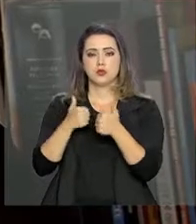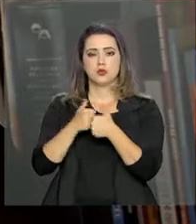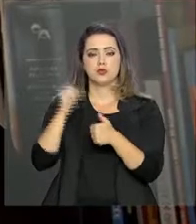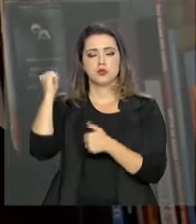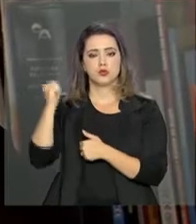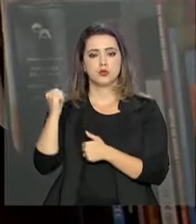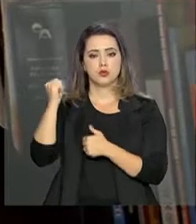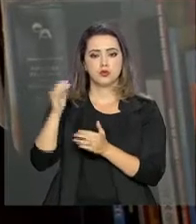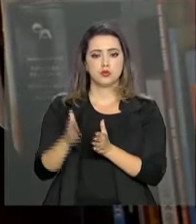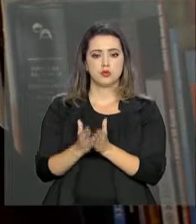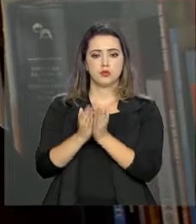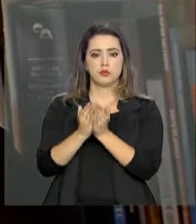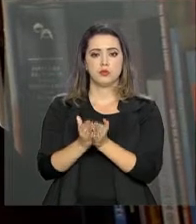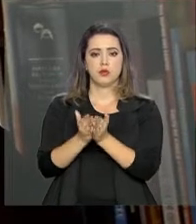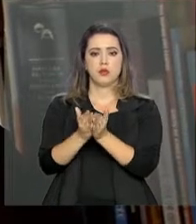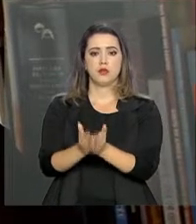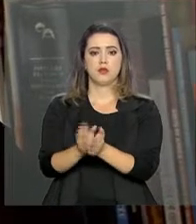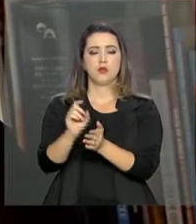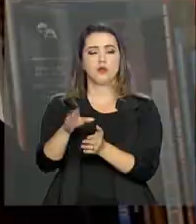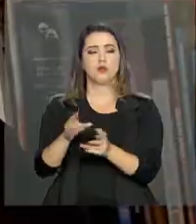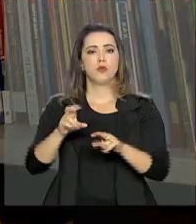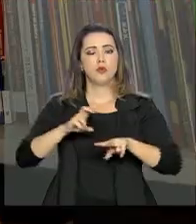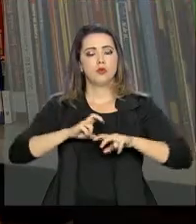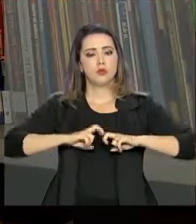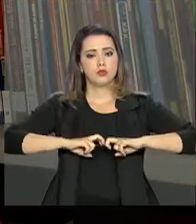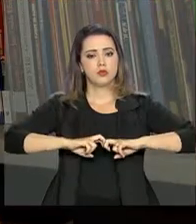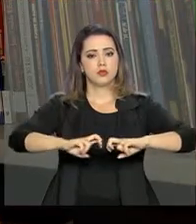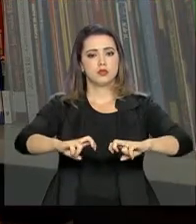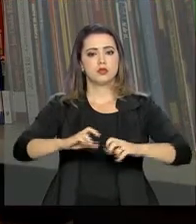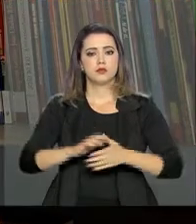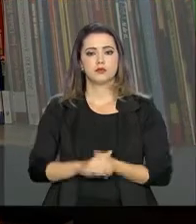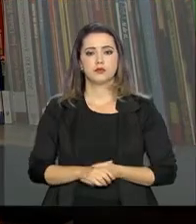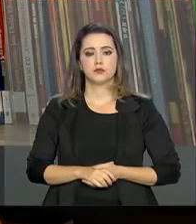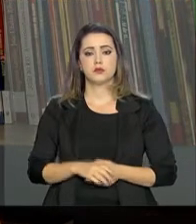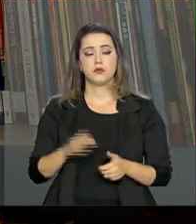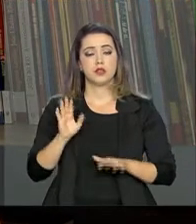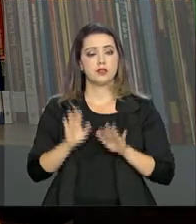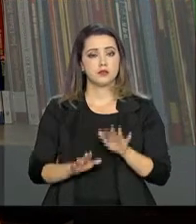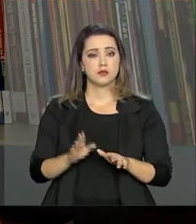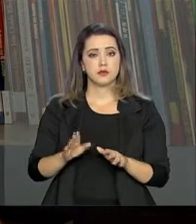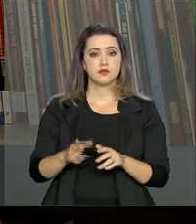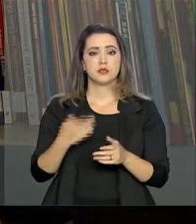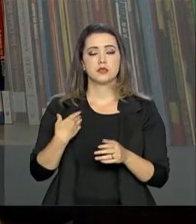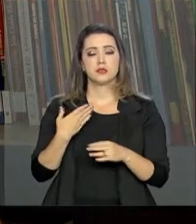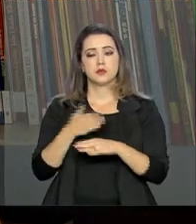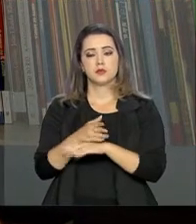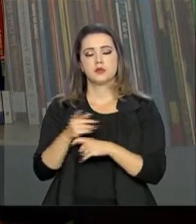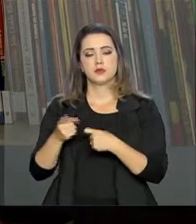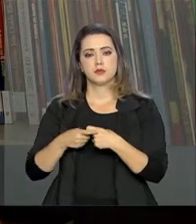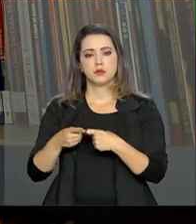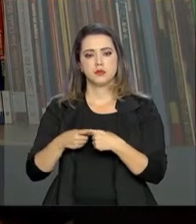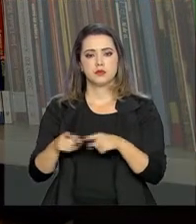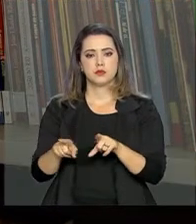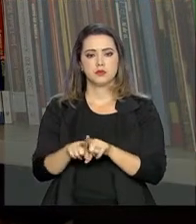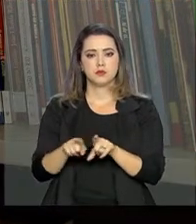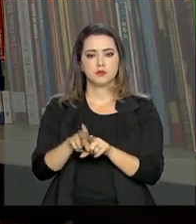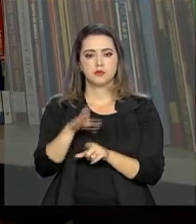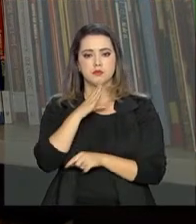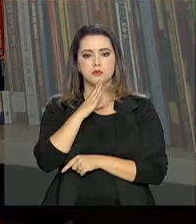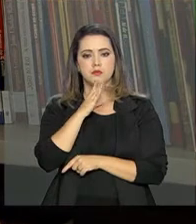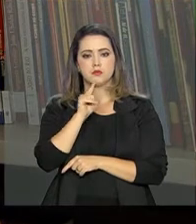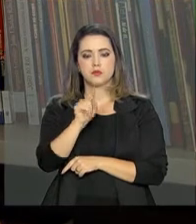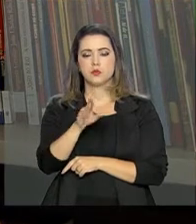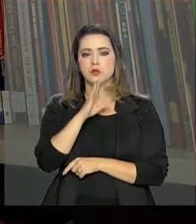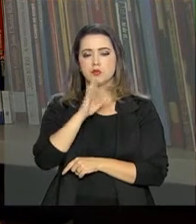Noemi sabe bem a importância do benefício. Para fazer consultas, também para conhecer, como fui